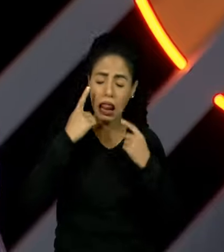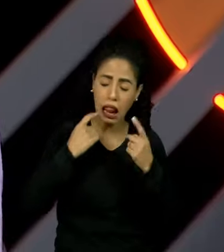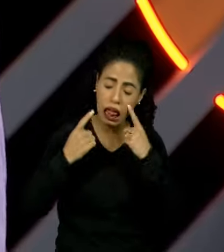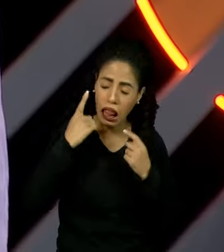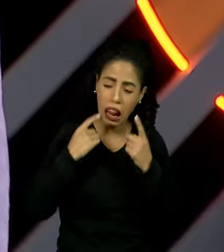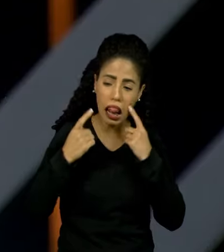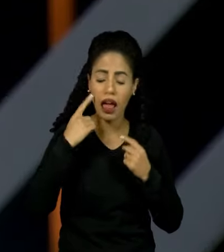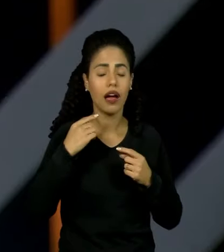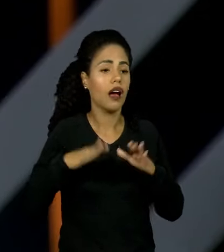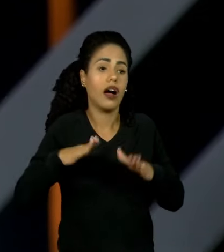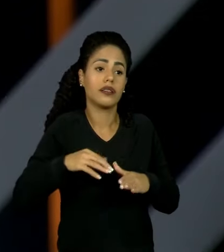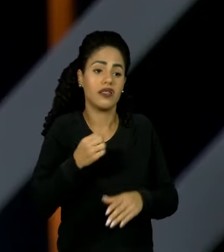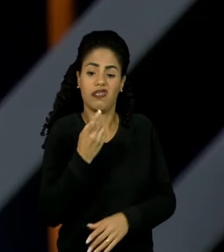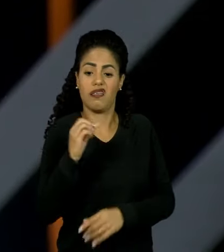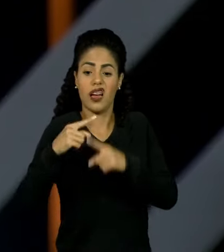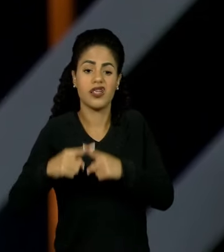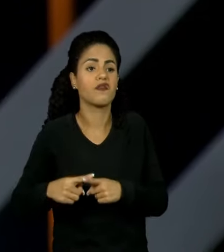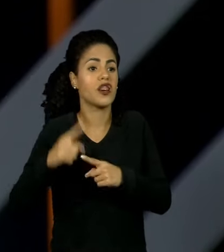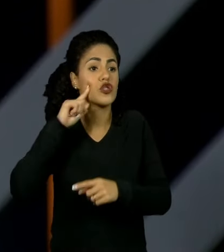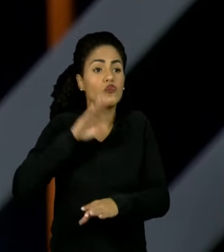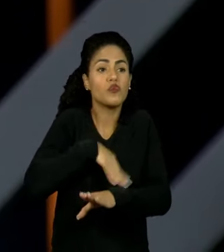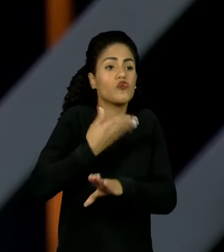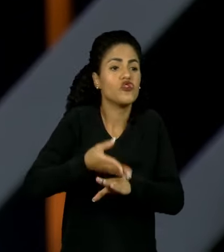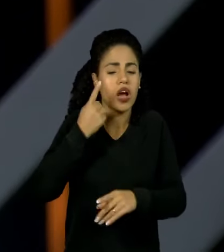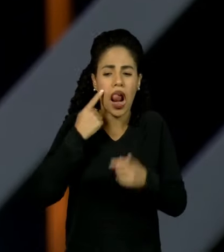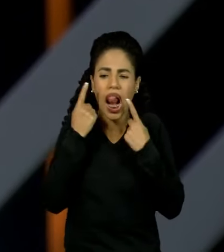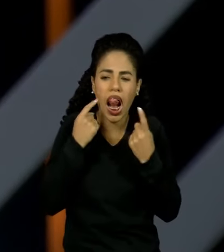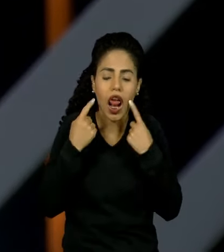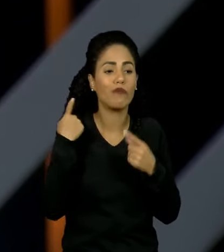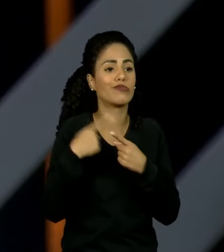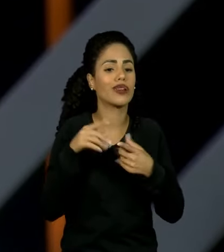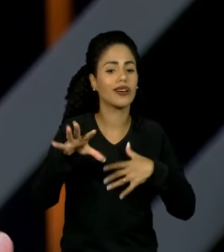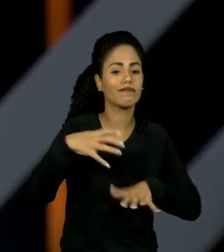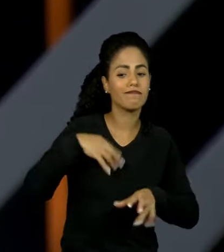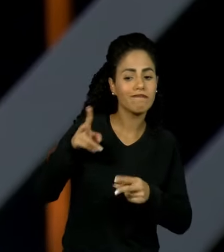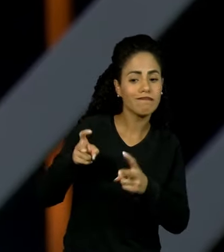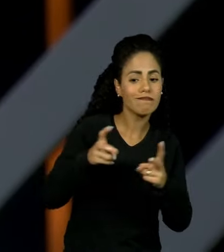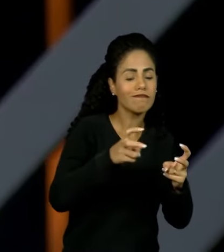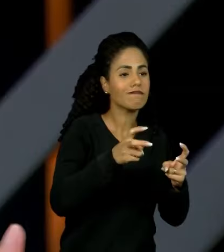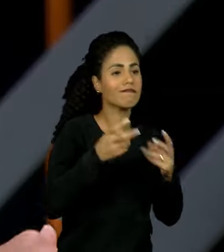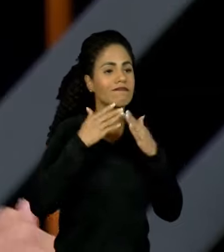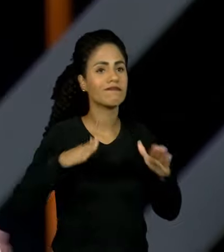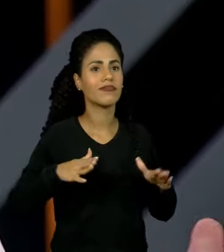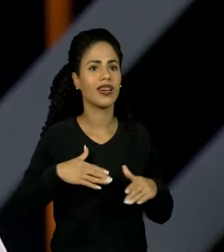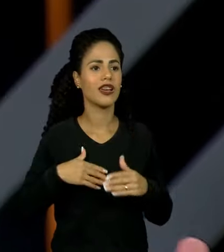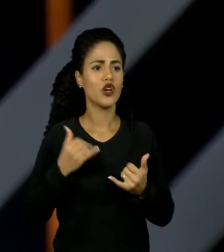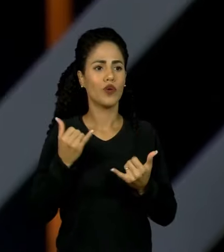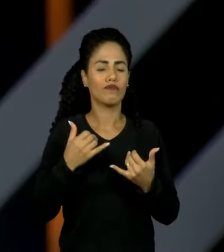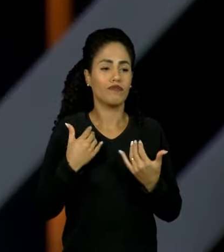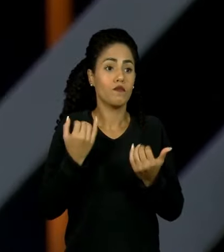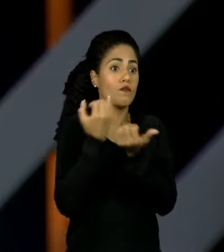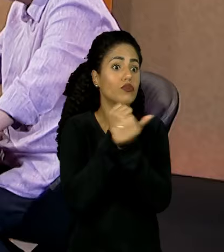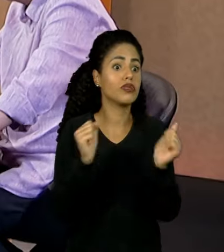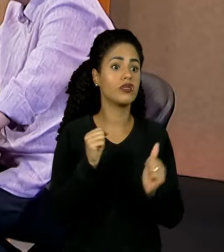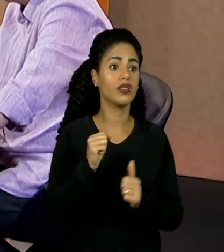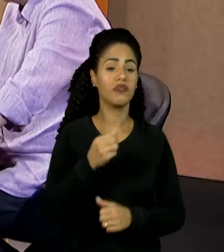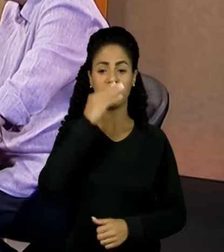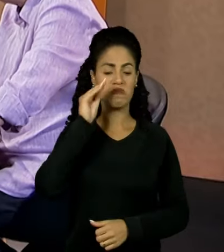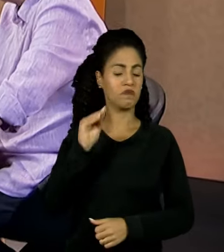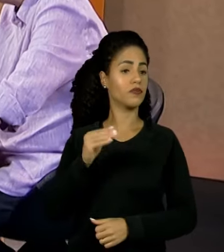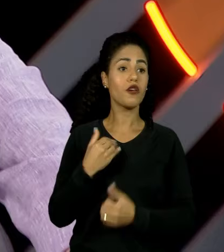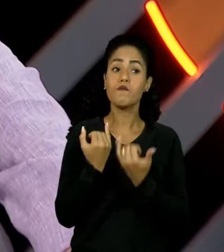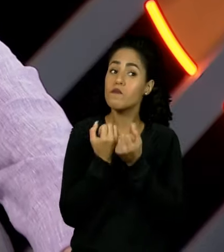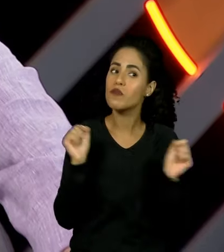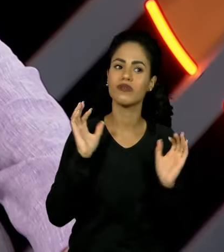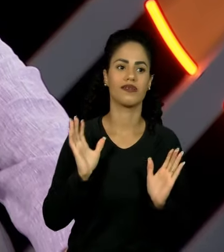vezes. Sim, e acho que é interessante também, de alguma forma, a gente sentir isso. Você não pode passar tão amorfo por essas situações todas. Por falar